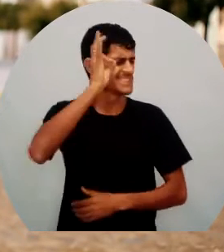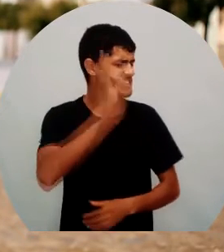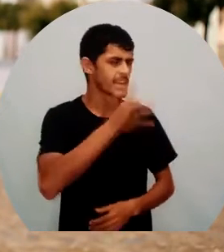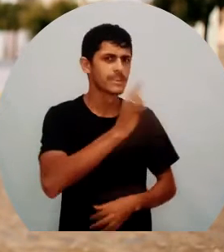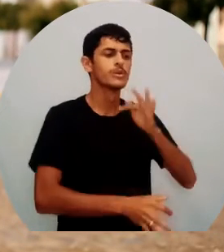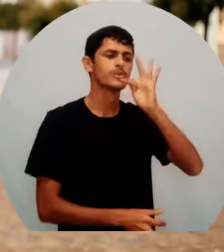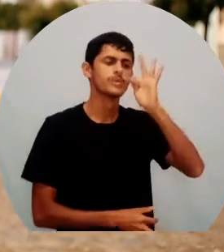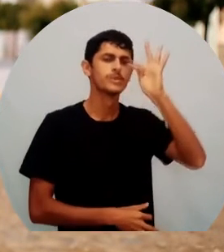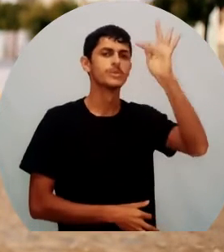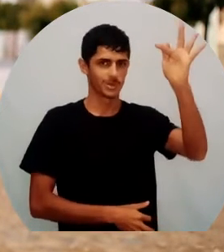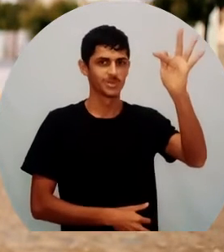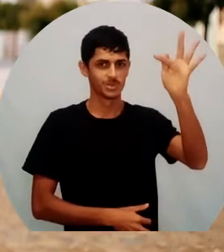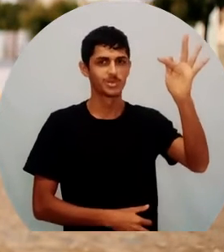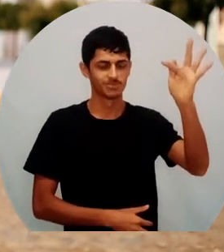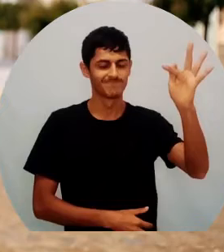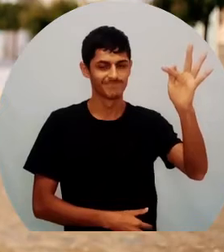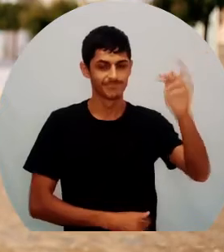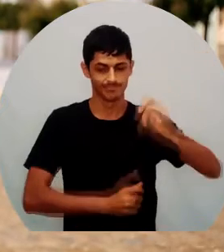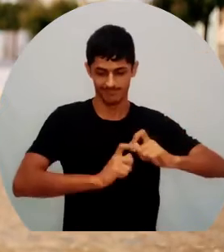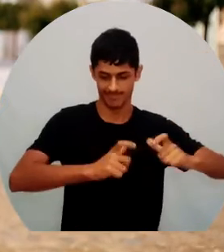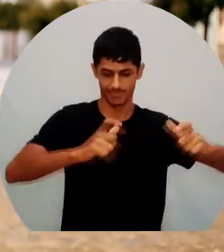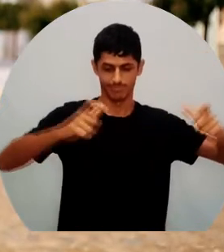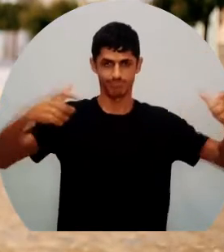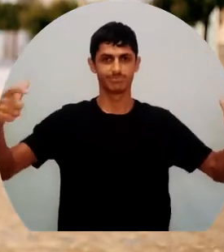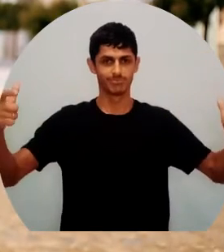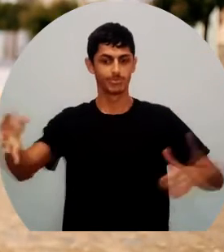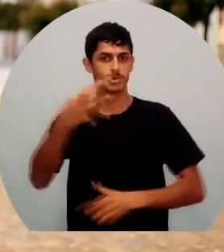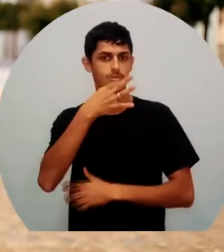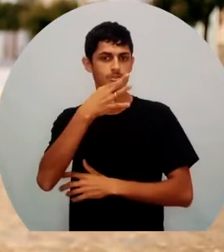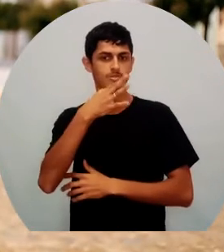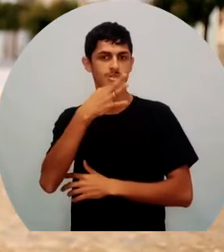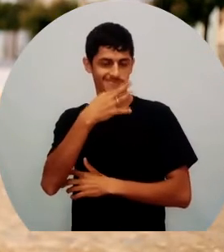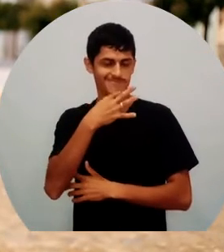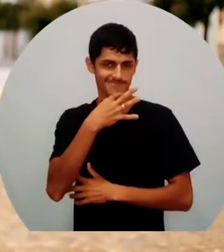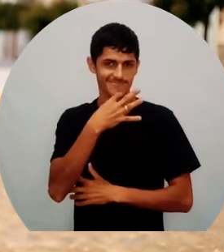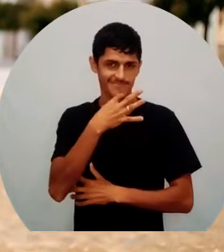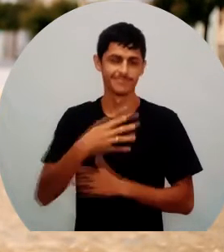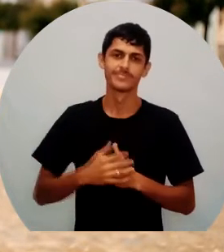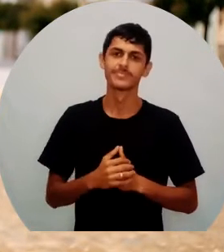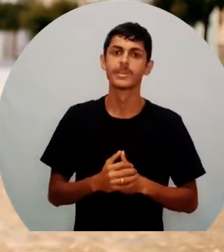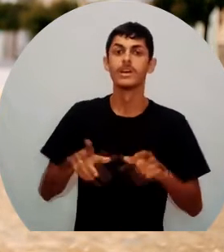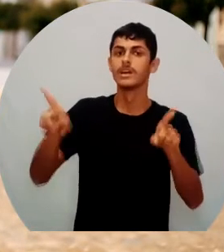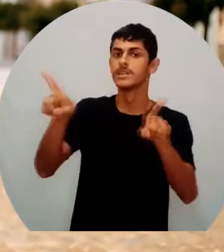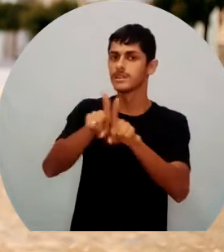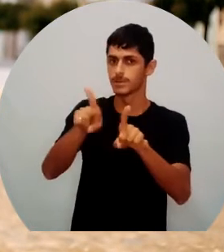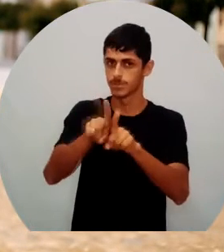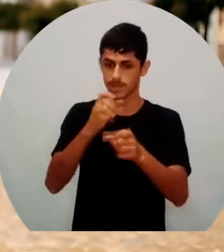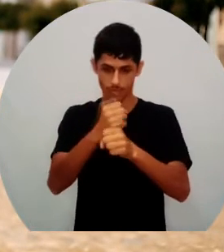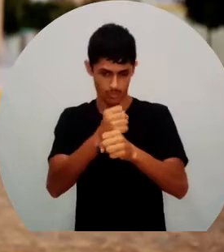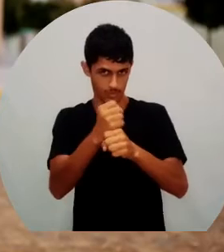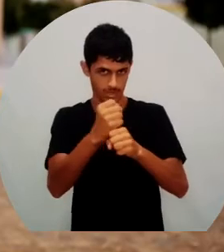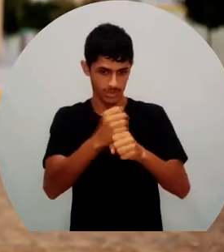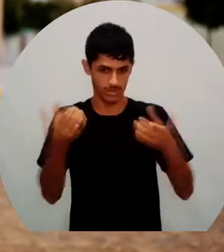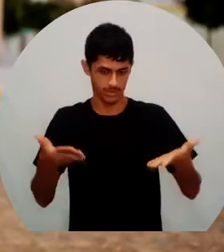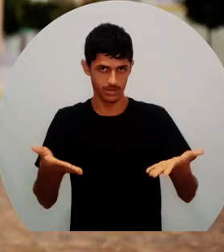vai crescer mais em turismo, né? E temos também, como eu já falei, esse ano,